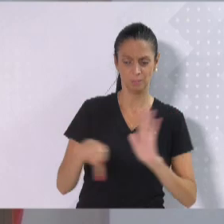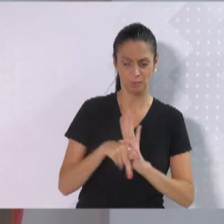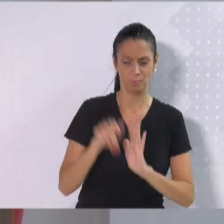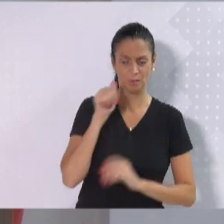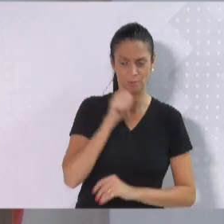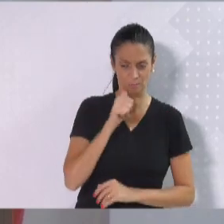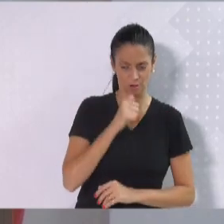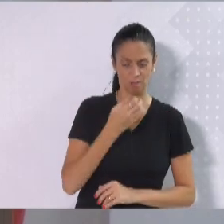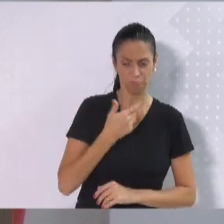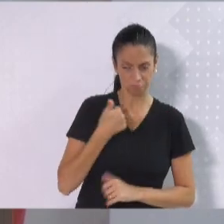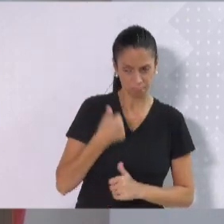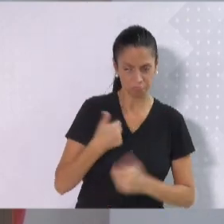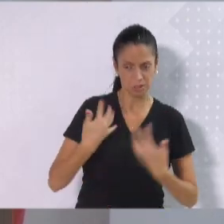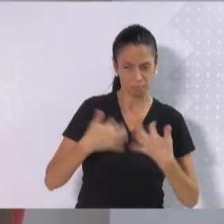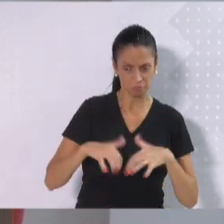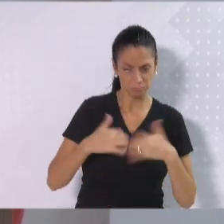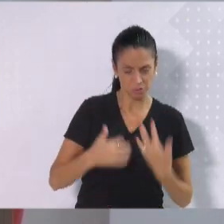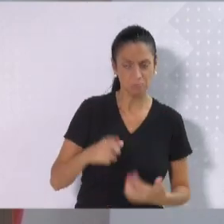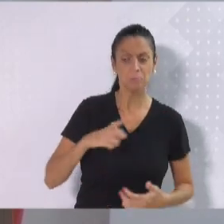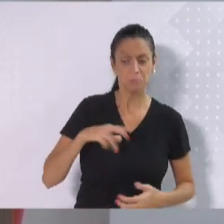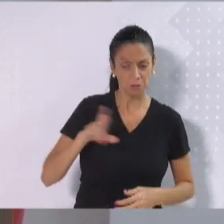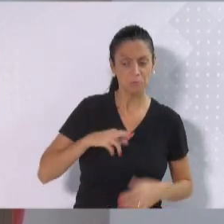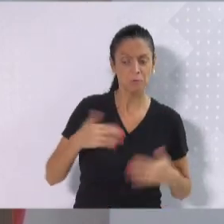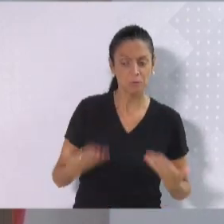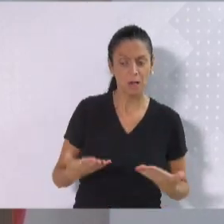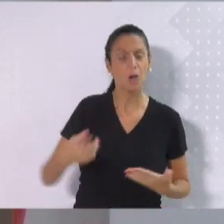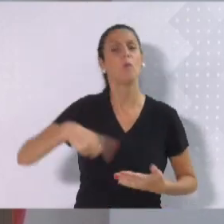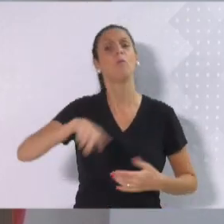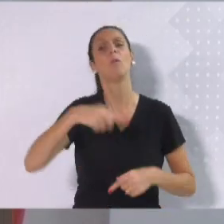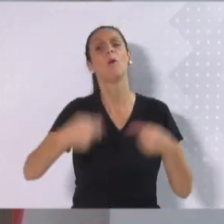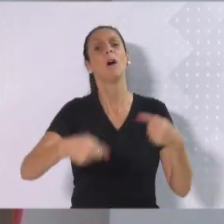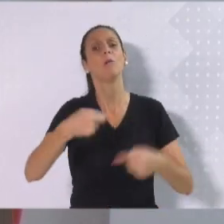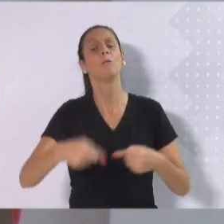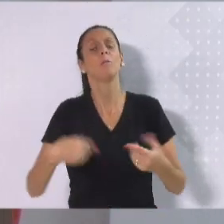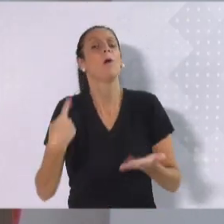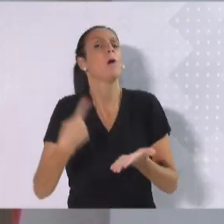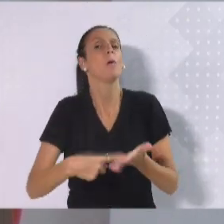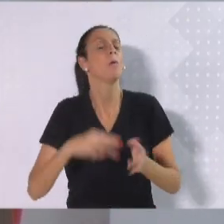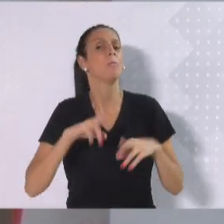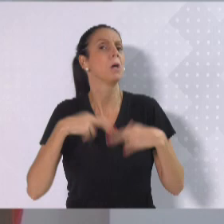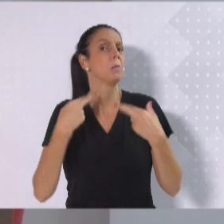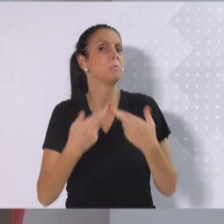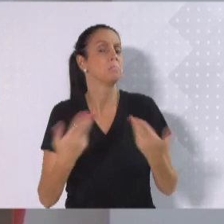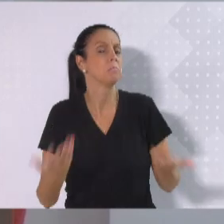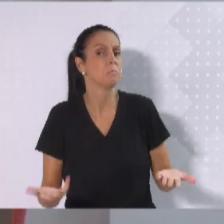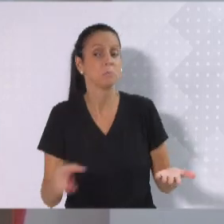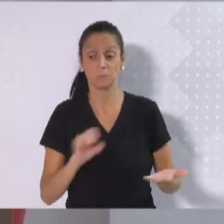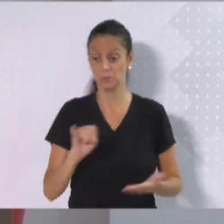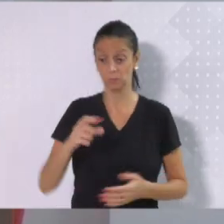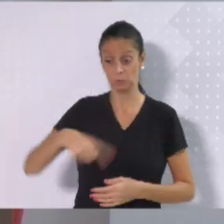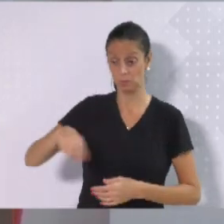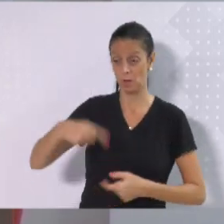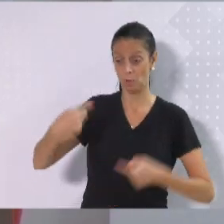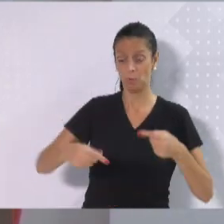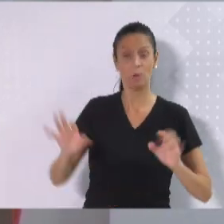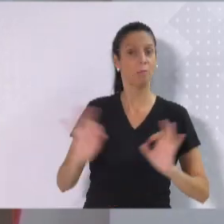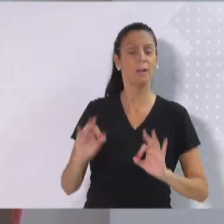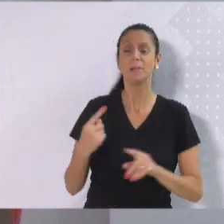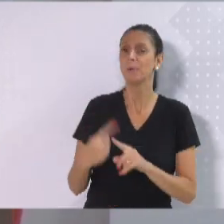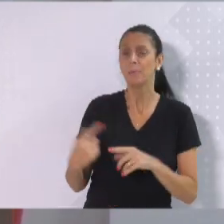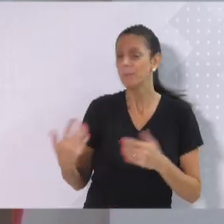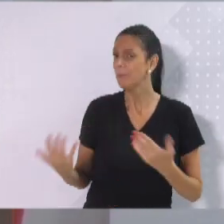O que estão discutindo? Quais são as datas dessas reuniões? Se não estão discutindo, por que não estão discutindo?